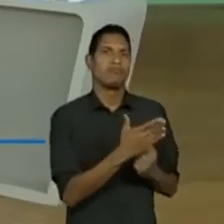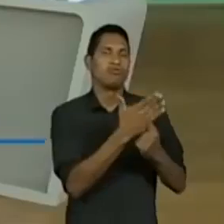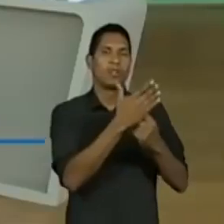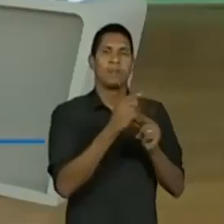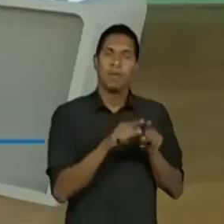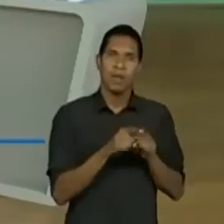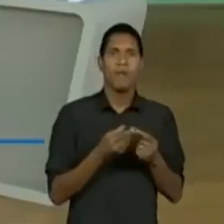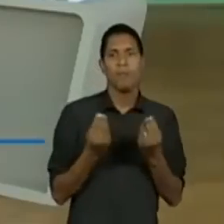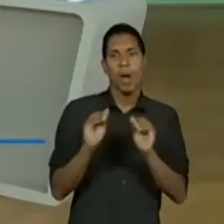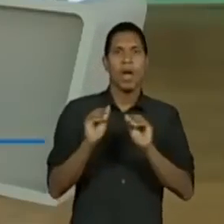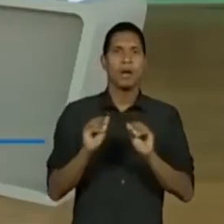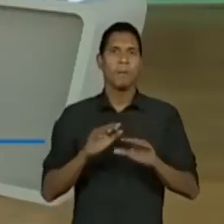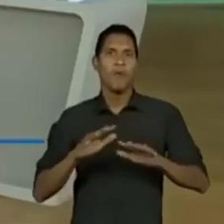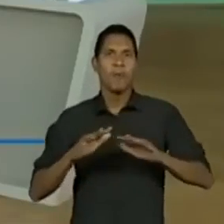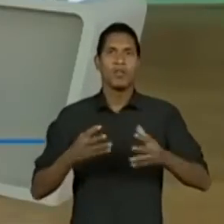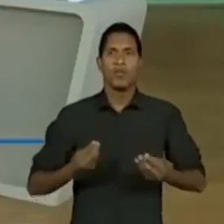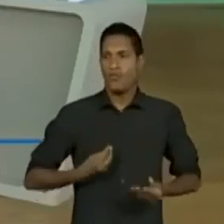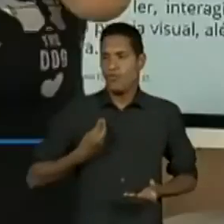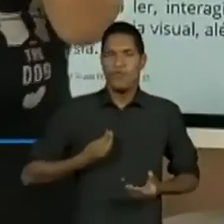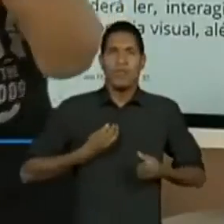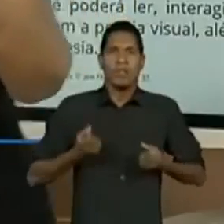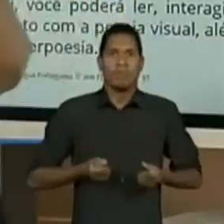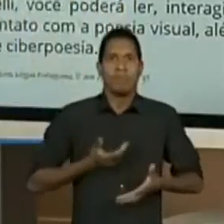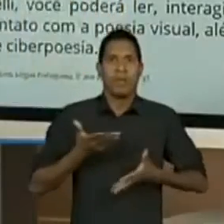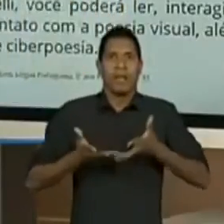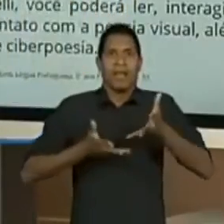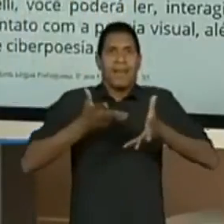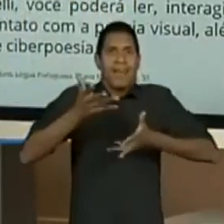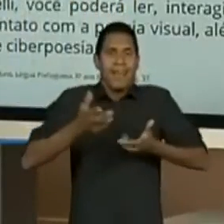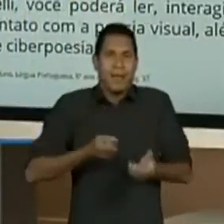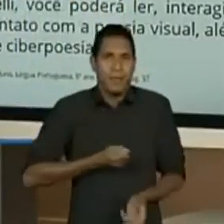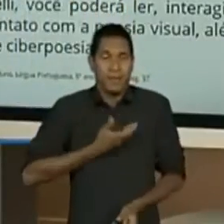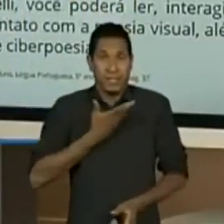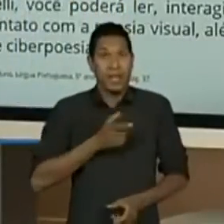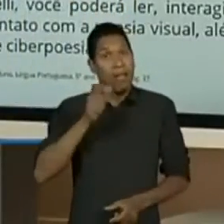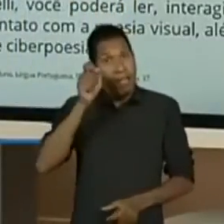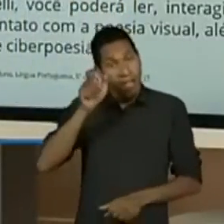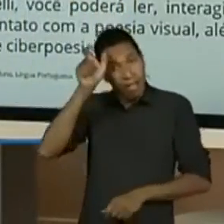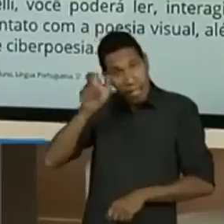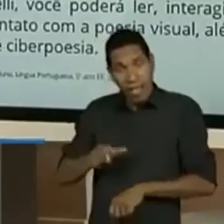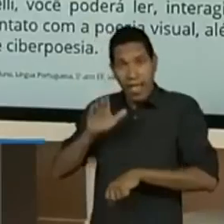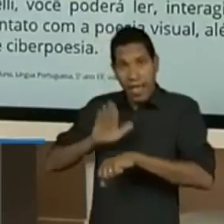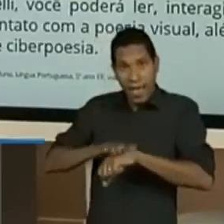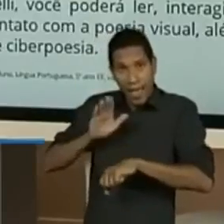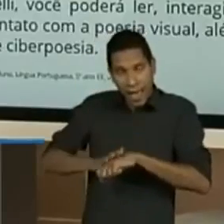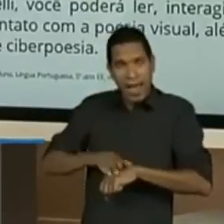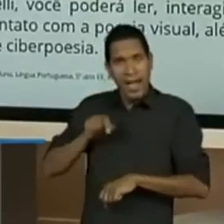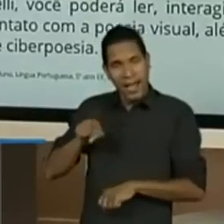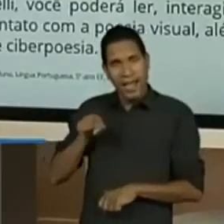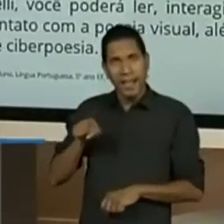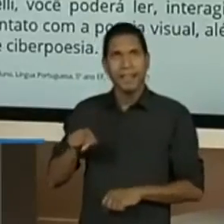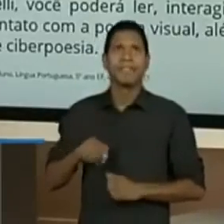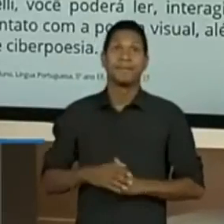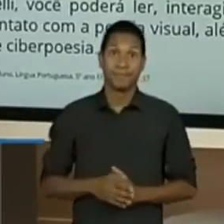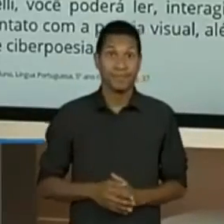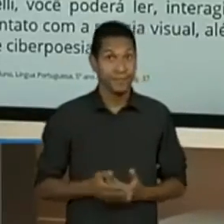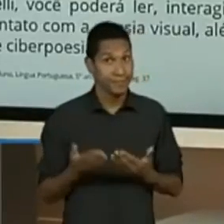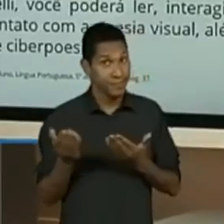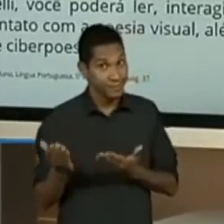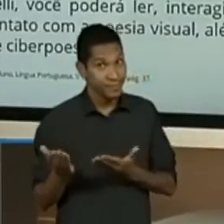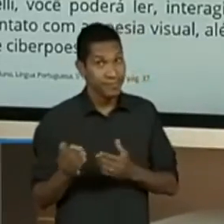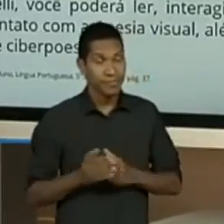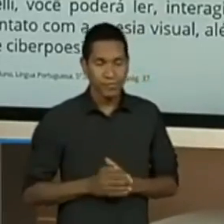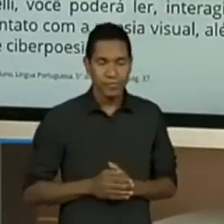ao poema. E detalhe, o autor, você, o leitor, você que está aí, minha galerinha. Quando vocês